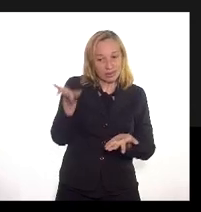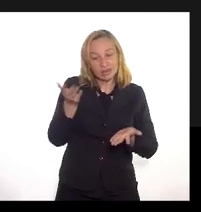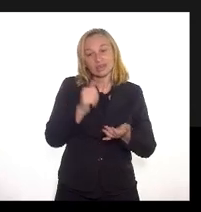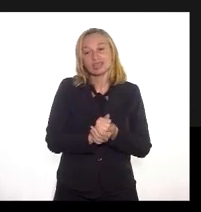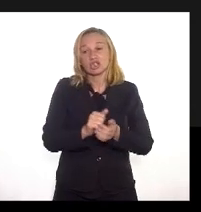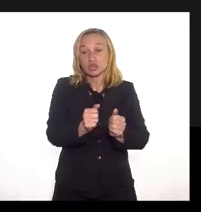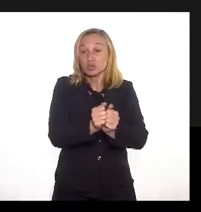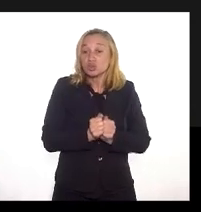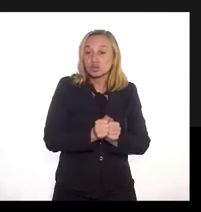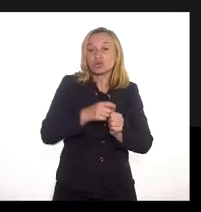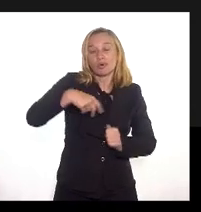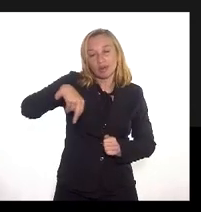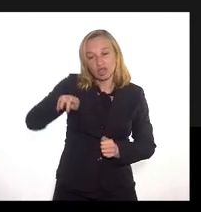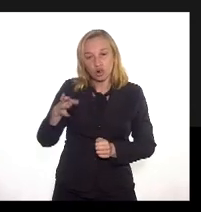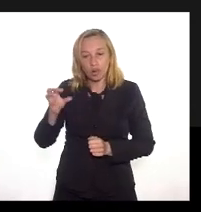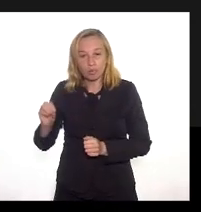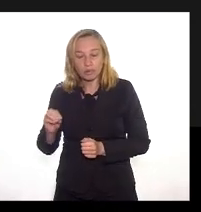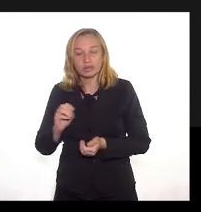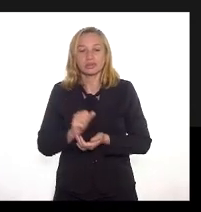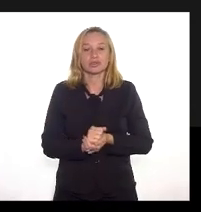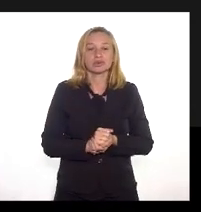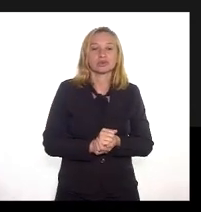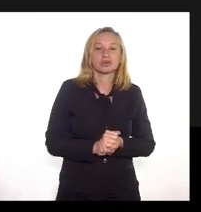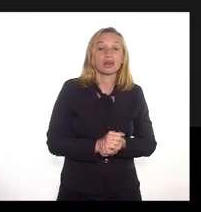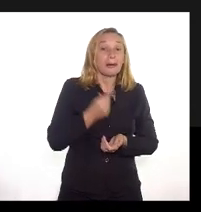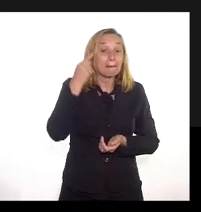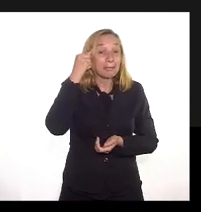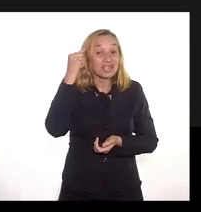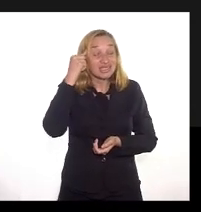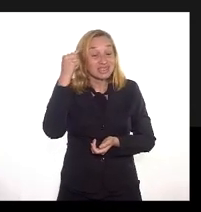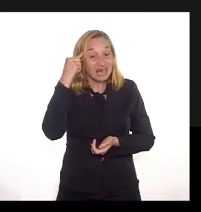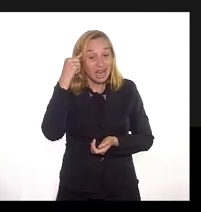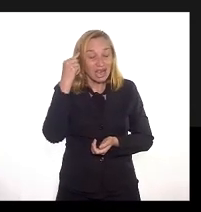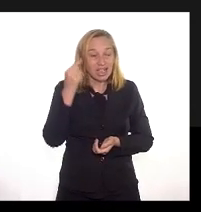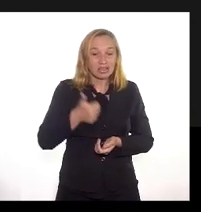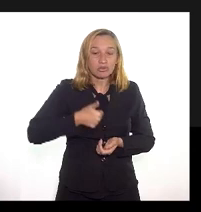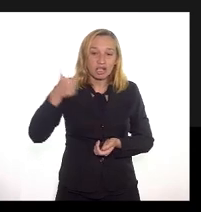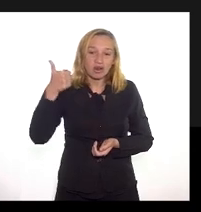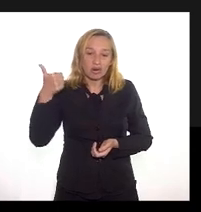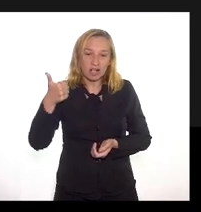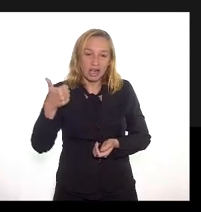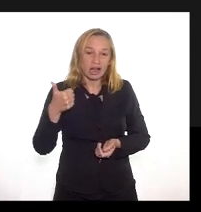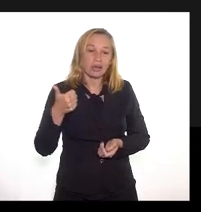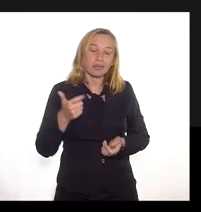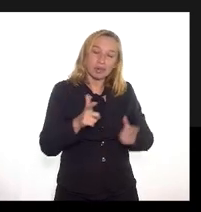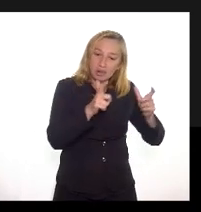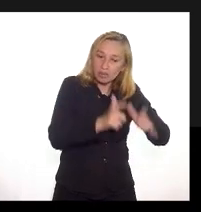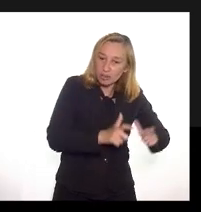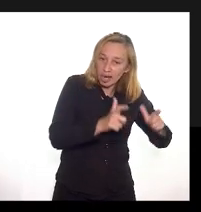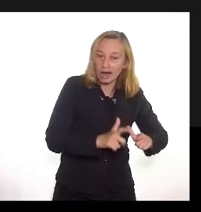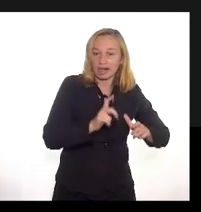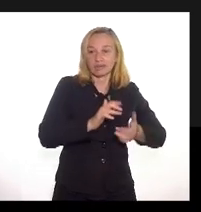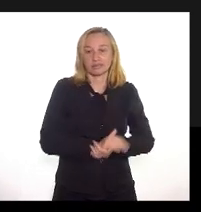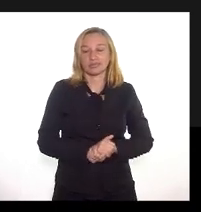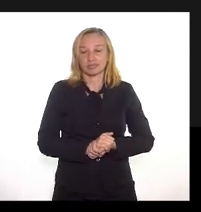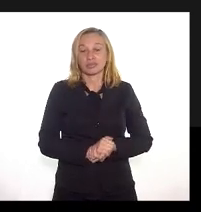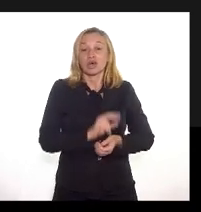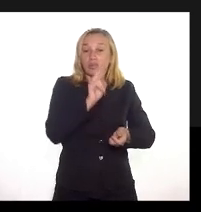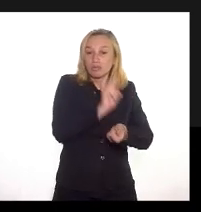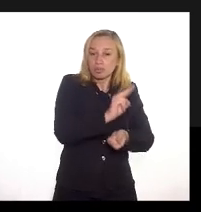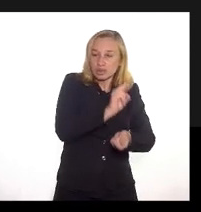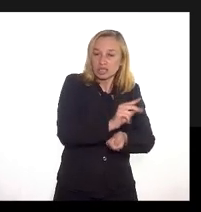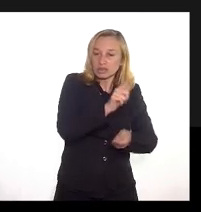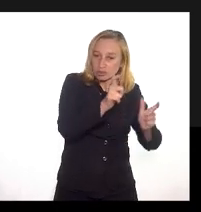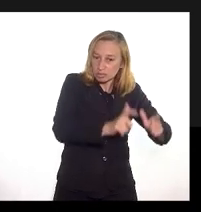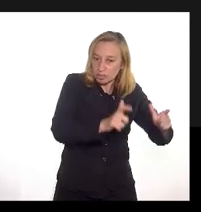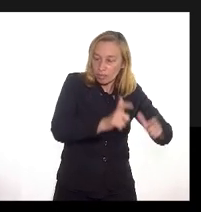junto com a Metrópole com o Estado a gente pensar uma unidade de conservação estadual para aquela região protegendo aquela